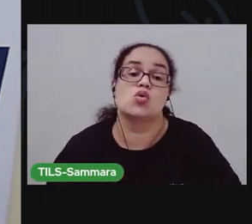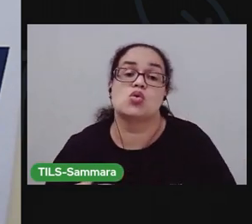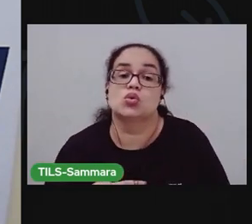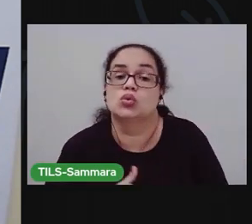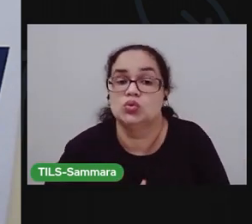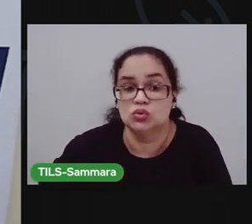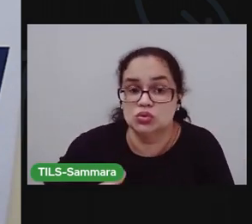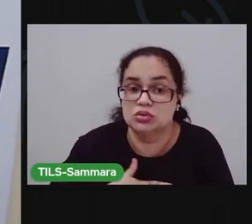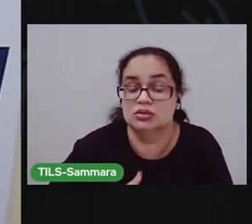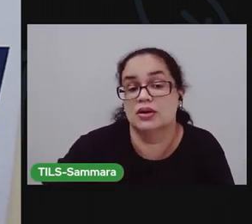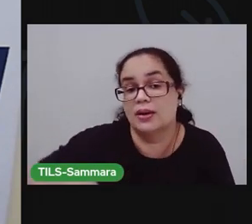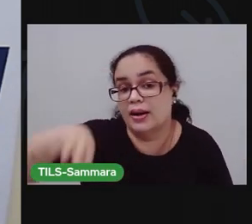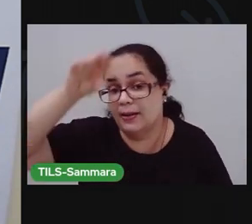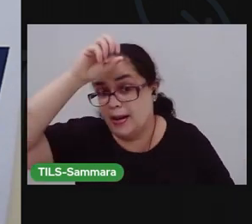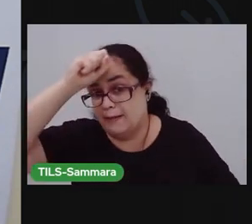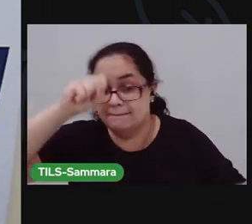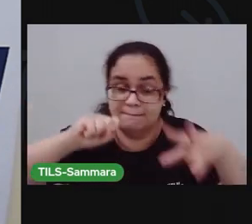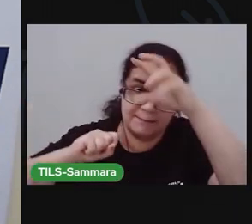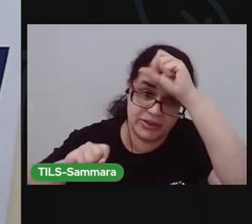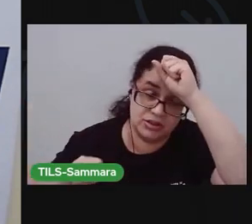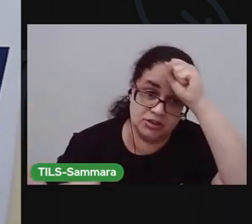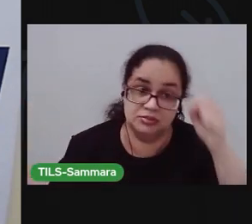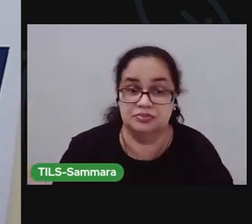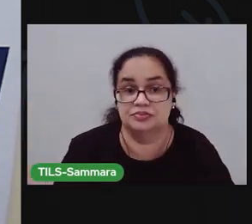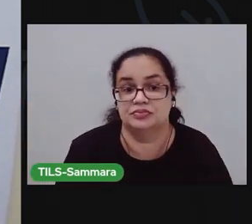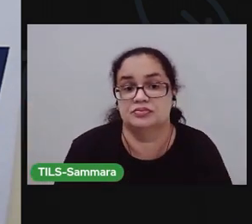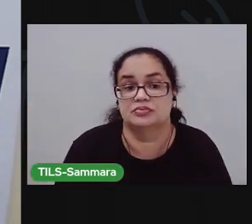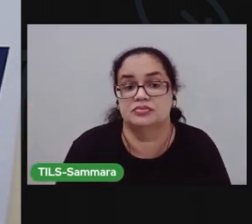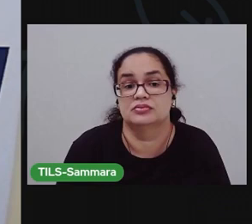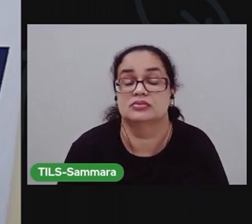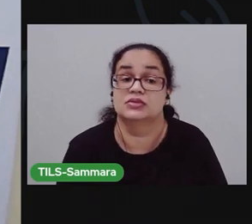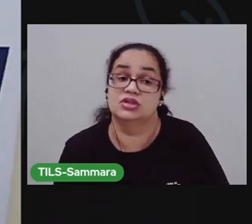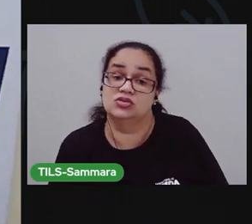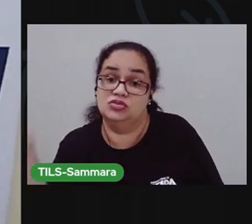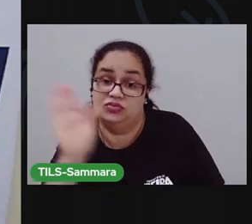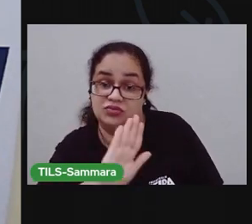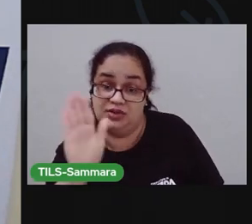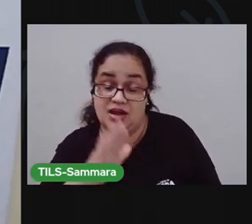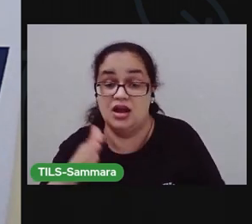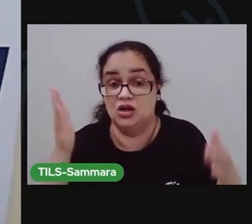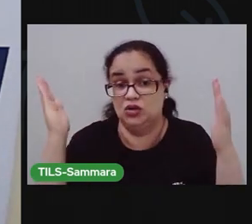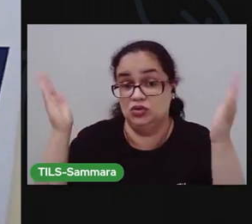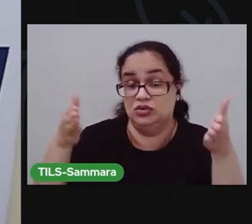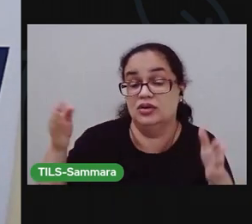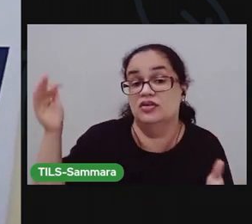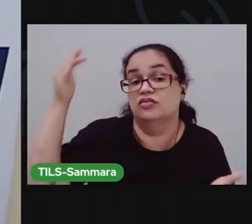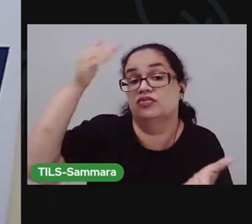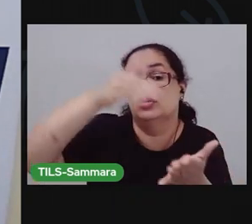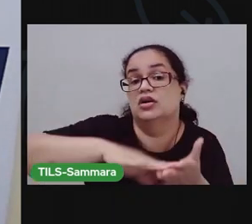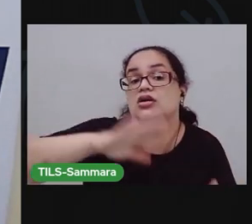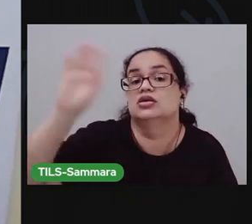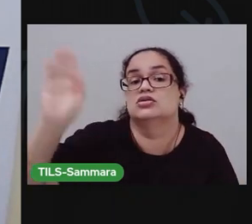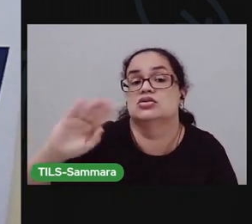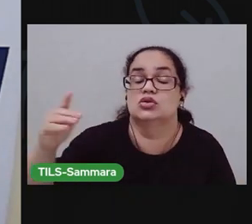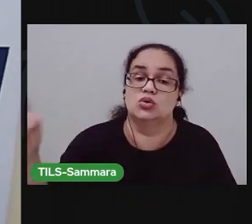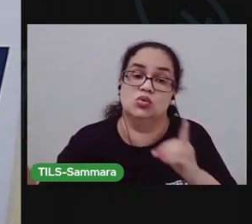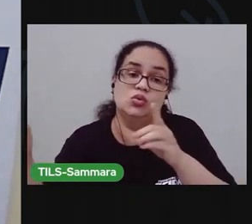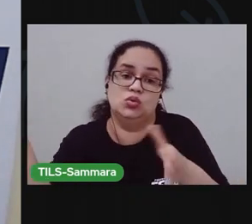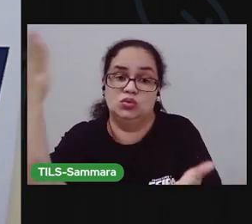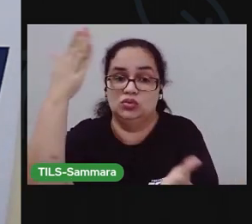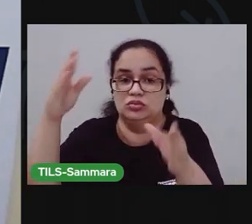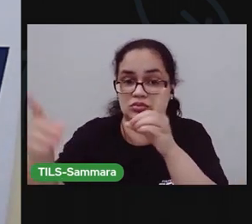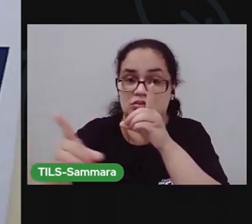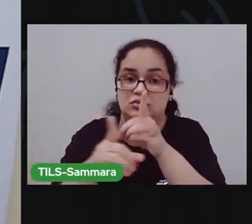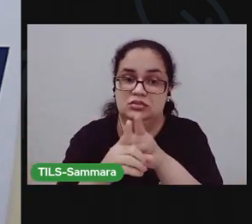aqui com a gente. Se divertido. A gente vai se despedir agora. E se ver só no nosso próximo encontro.